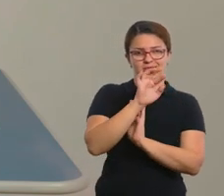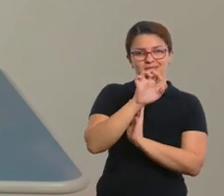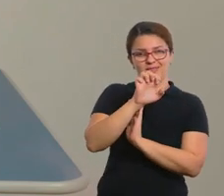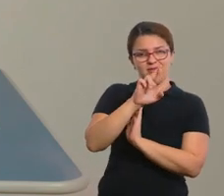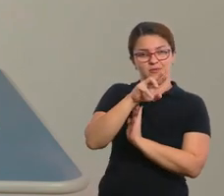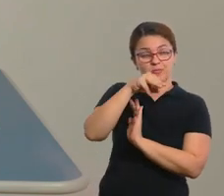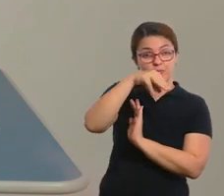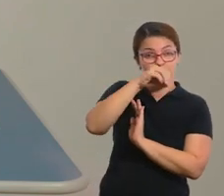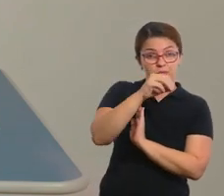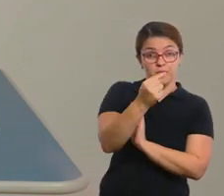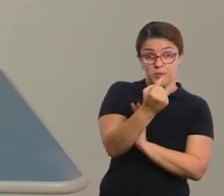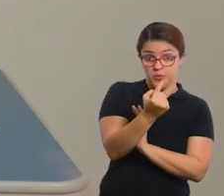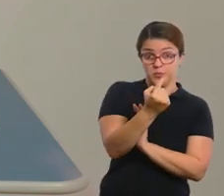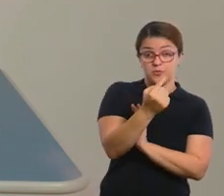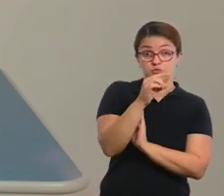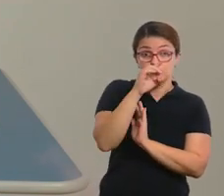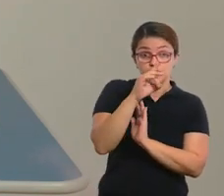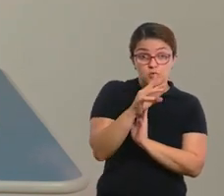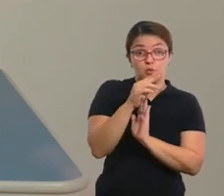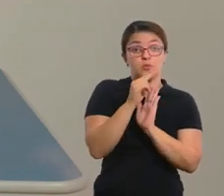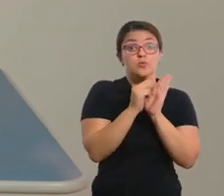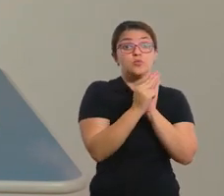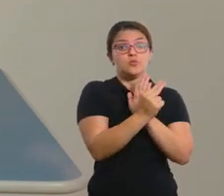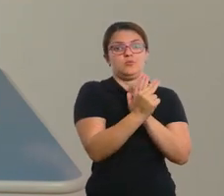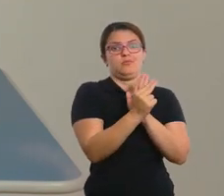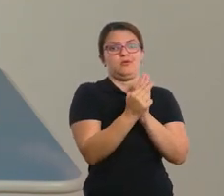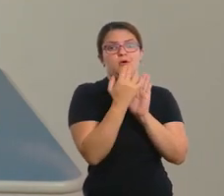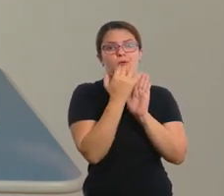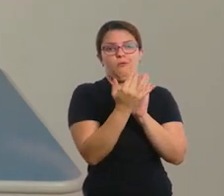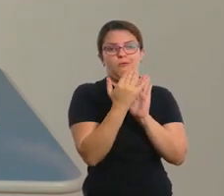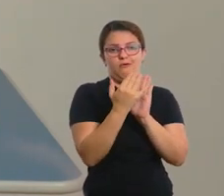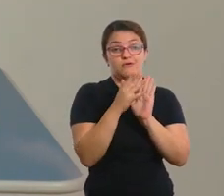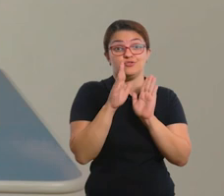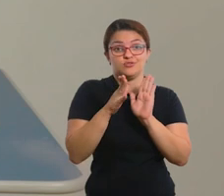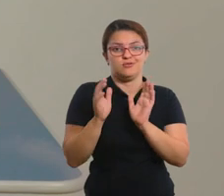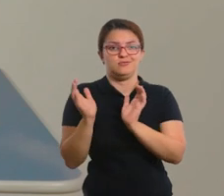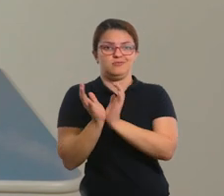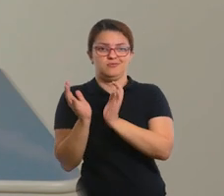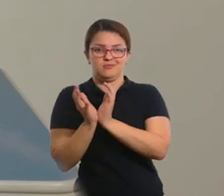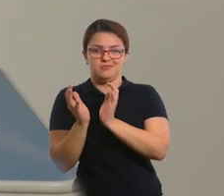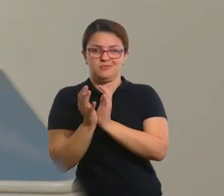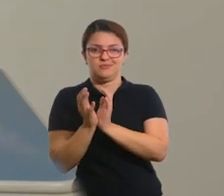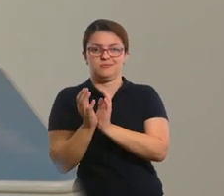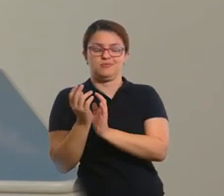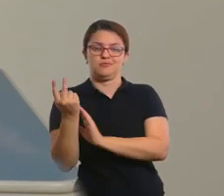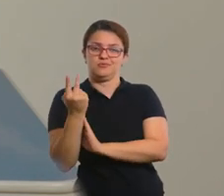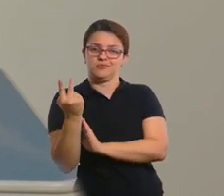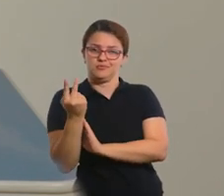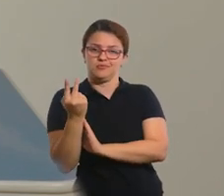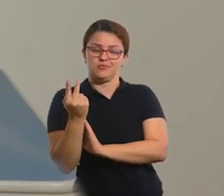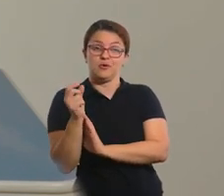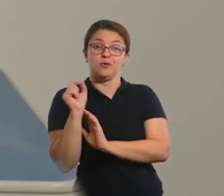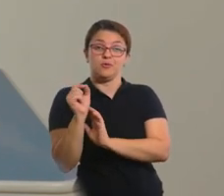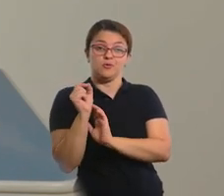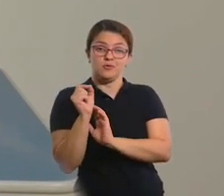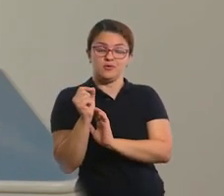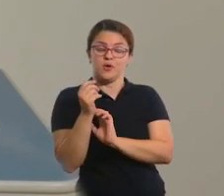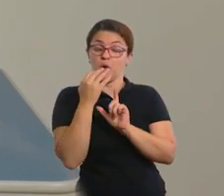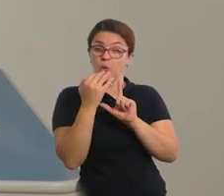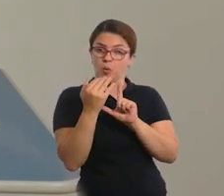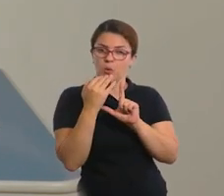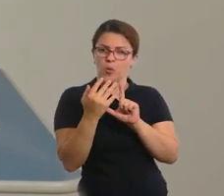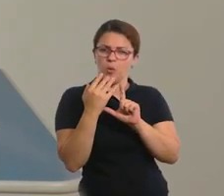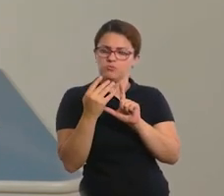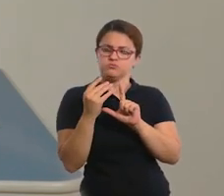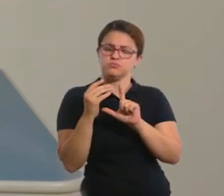no caderno somente o nome das cores. E o termo 2, além deste registro, irá procurar